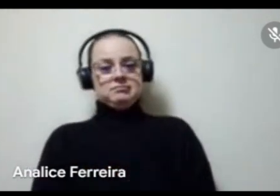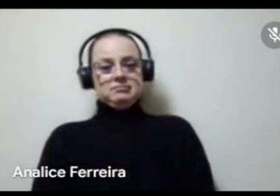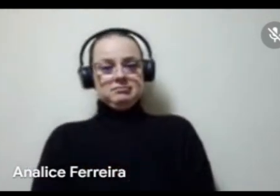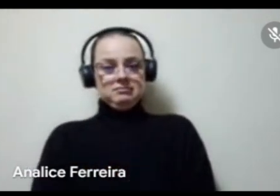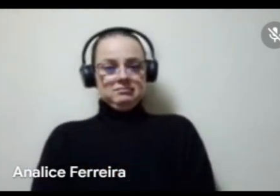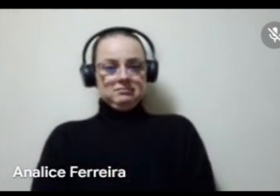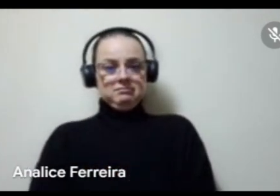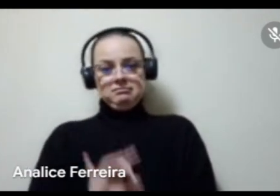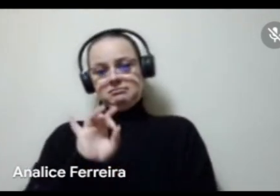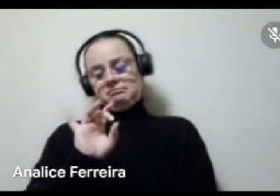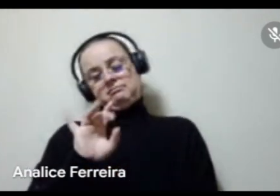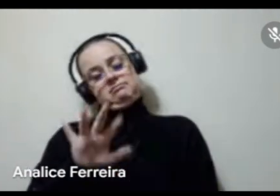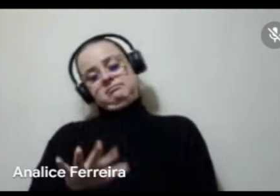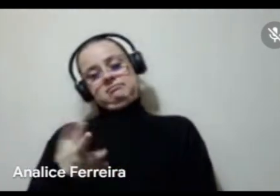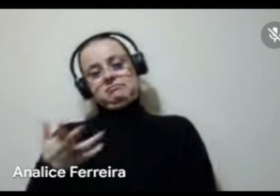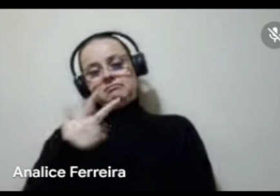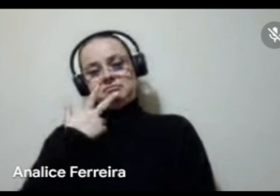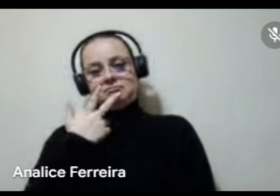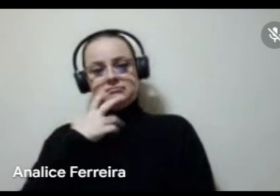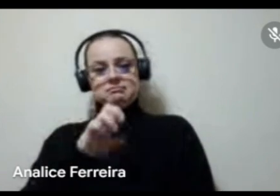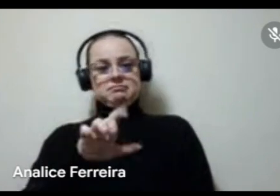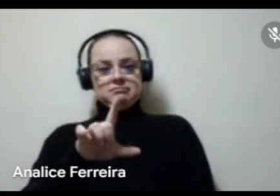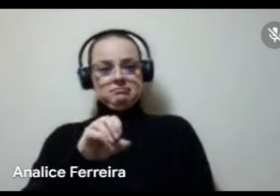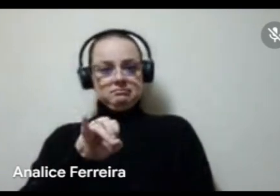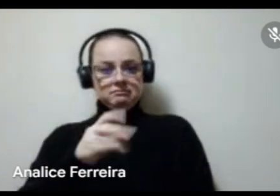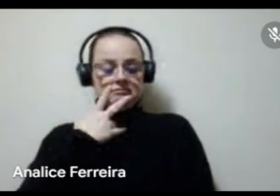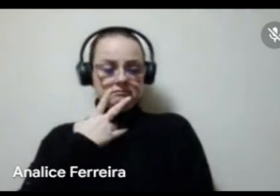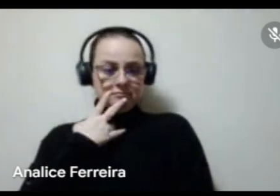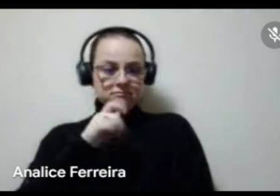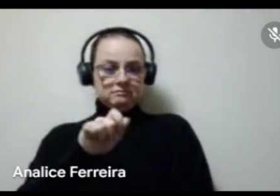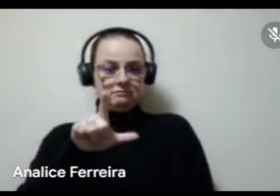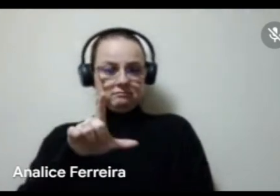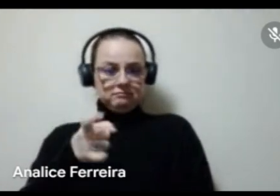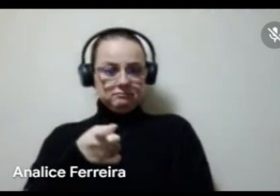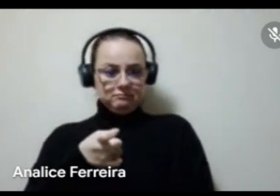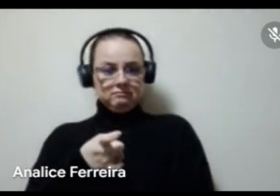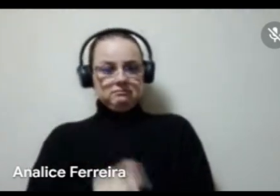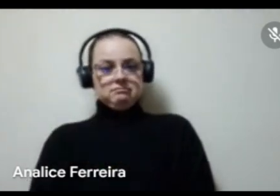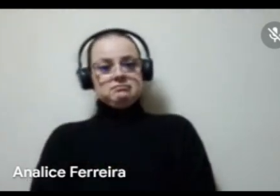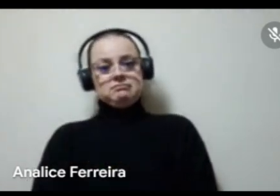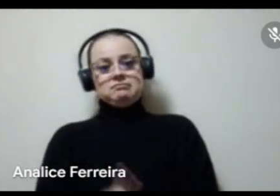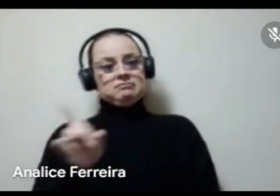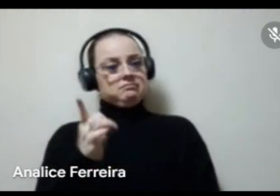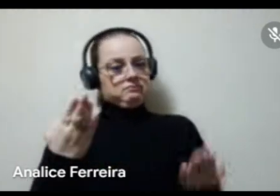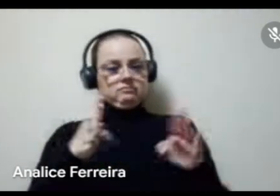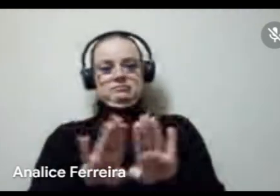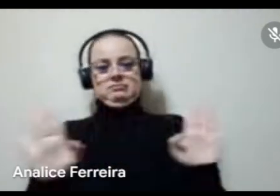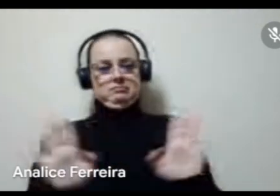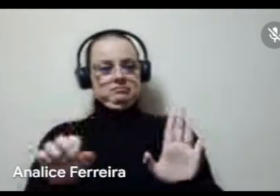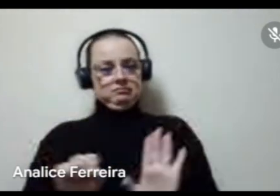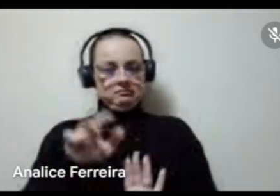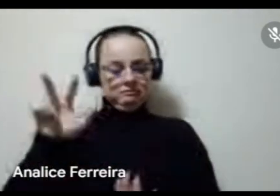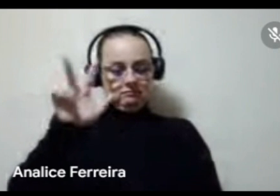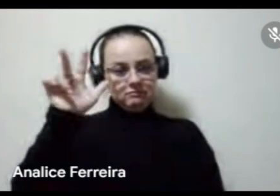Só, enfim, endosso o que a Eloy falou, né, em relação ao Alex, que não está fechado, né, esses valores para